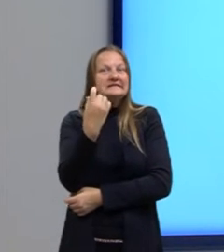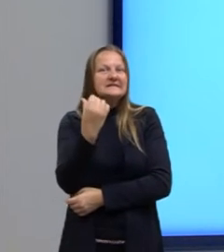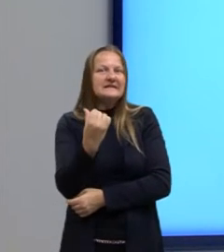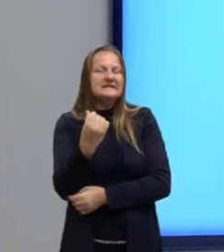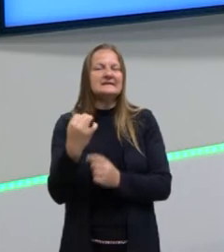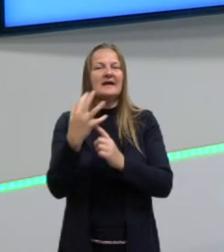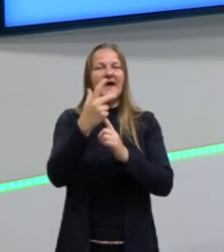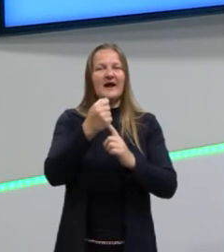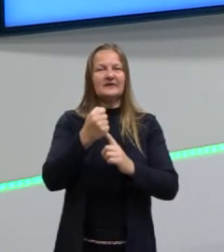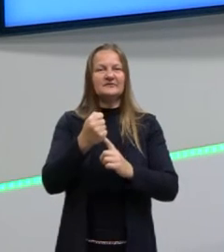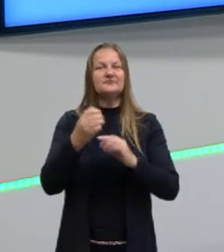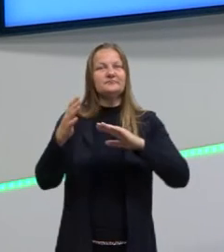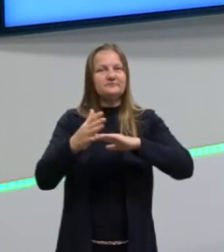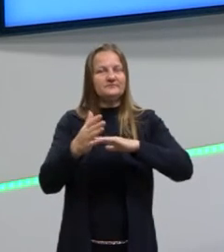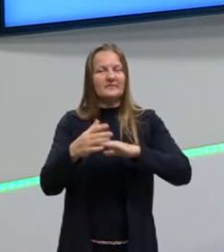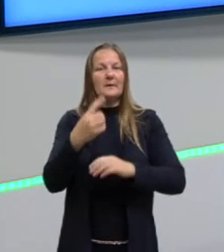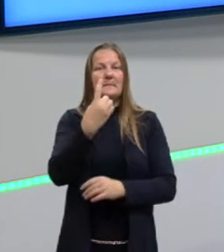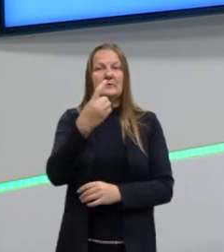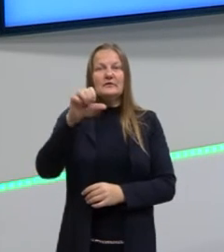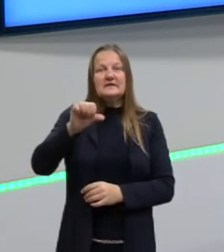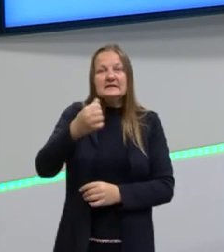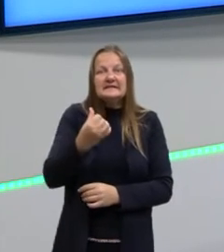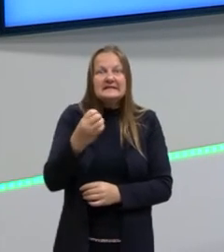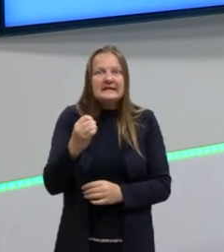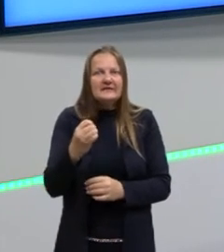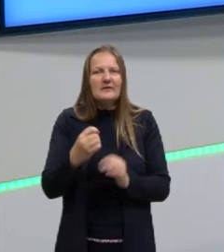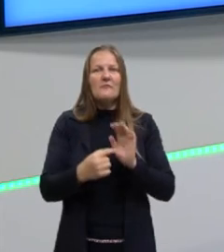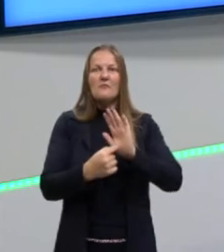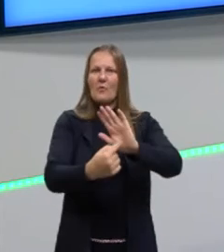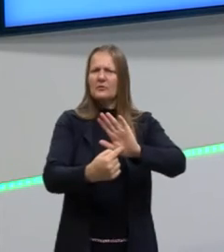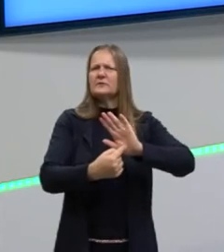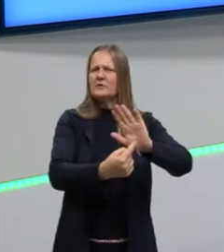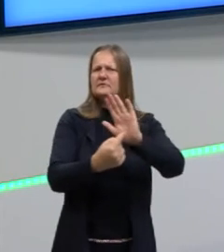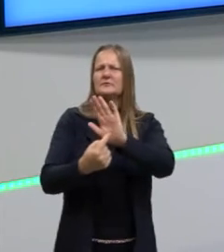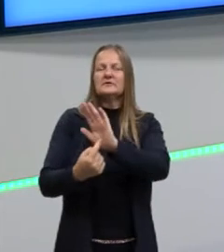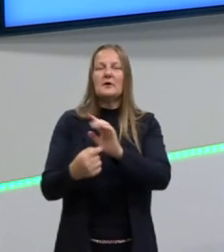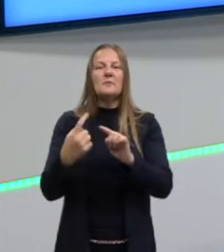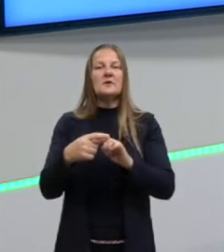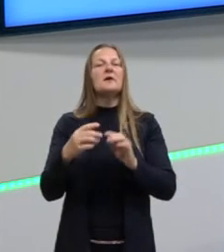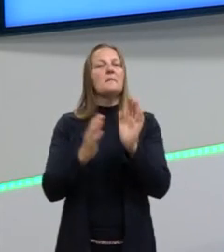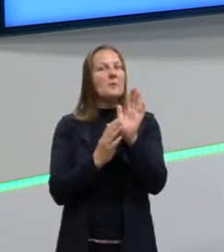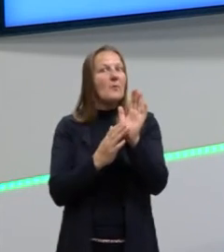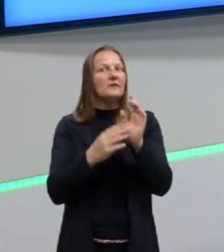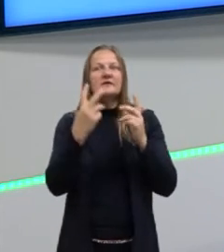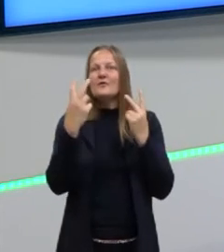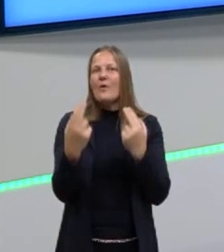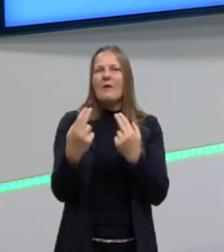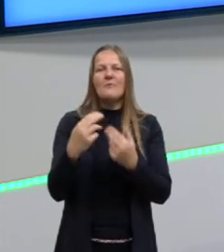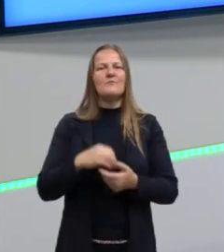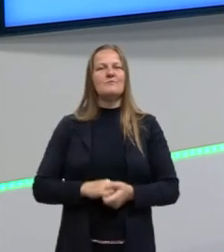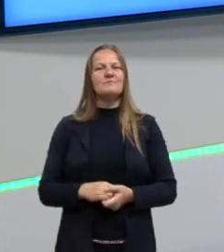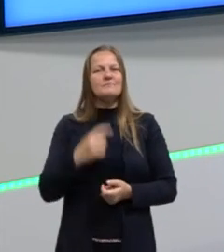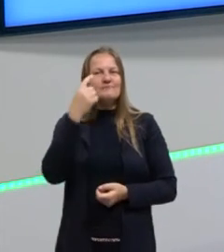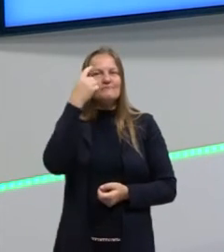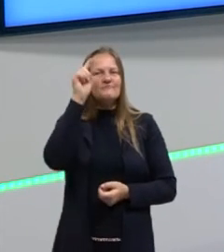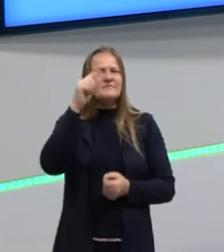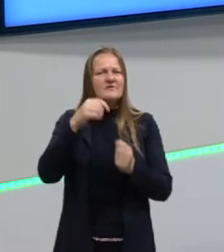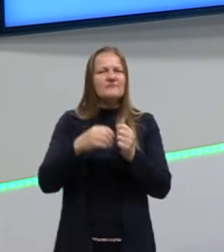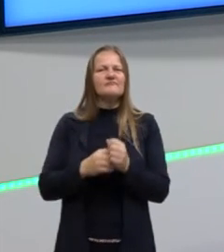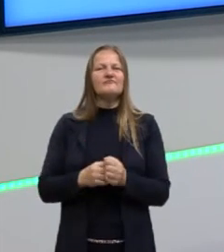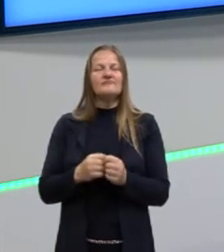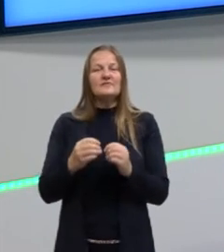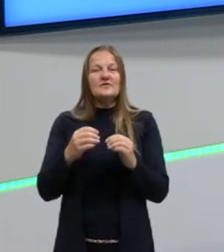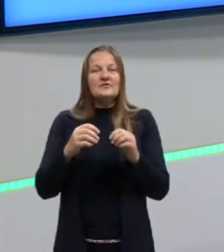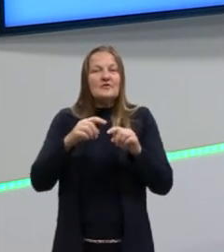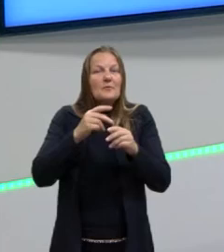arte contemporânea aqui na década de 60, justamente pelo pelo seu propósito. E, pensando ali